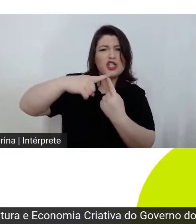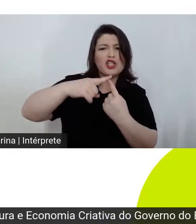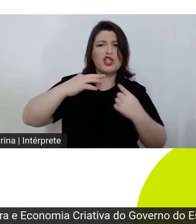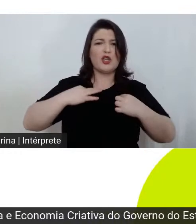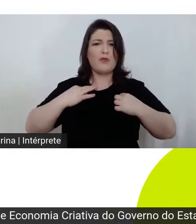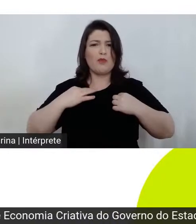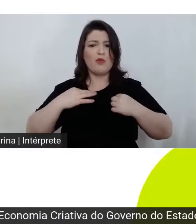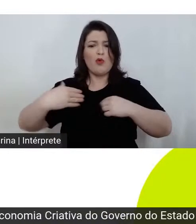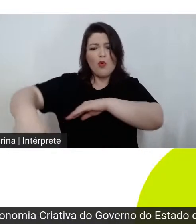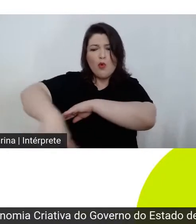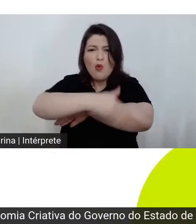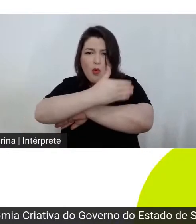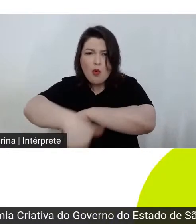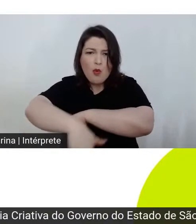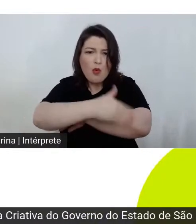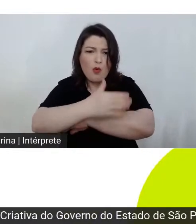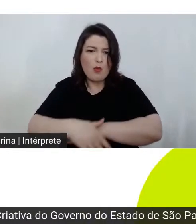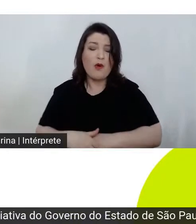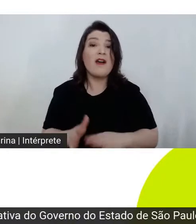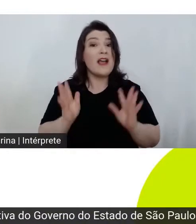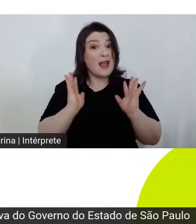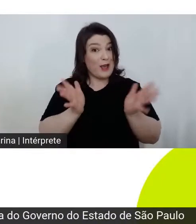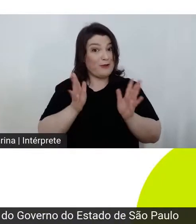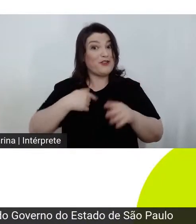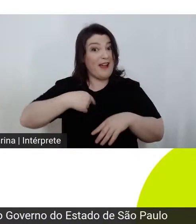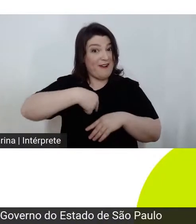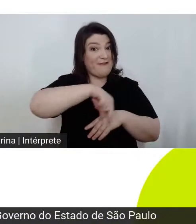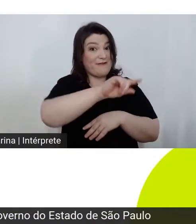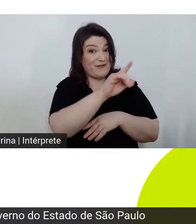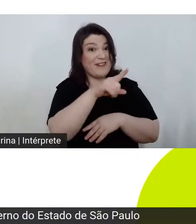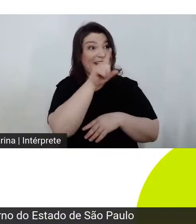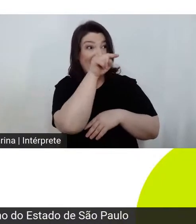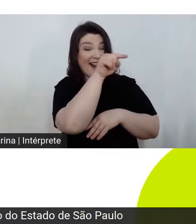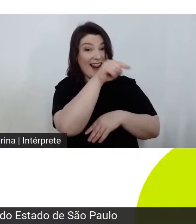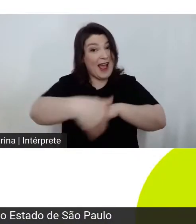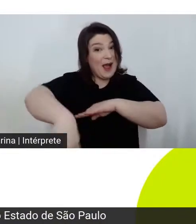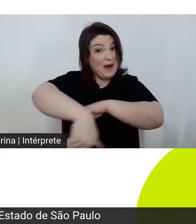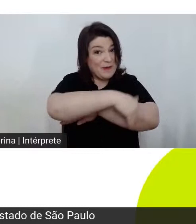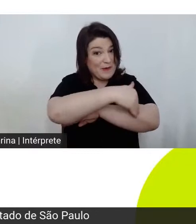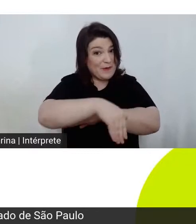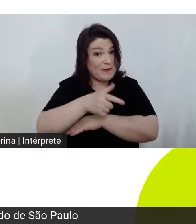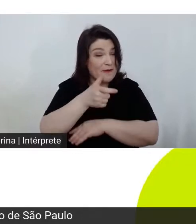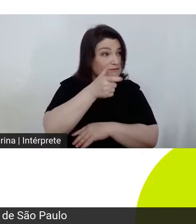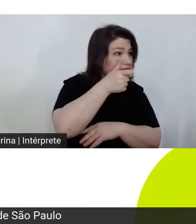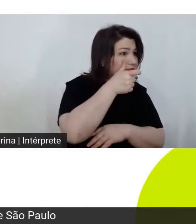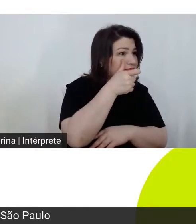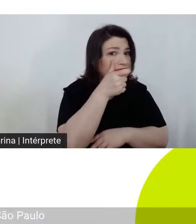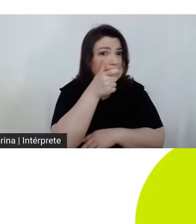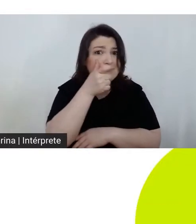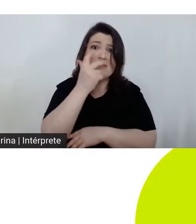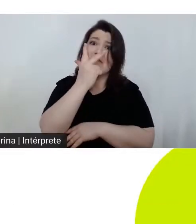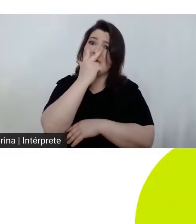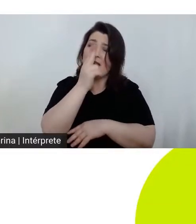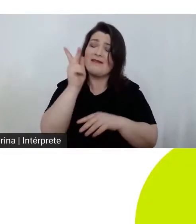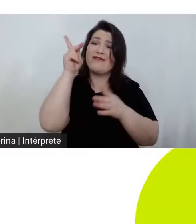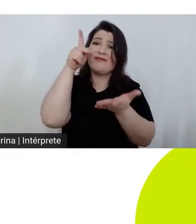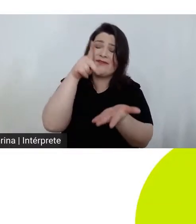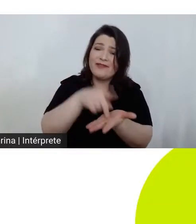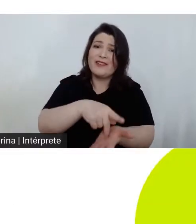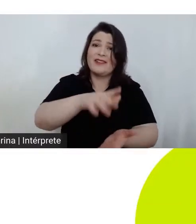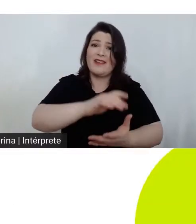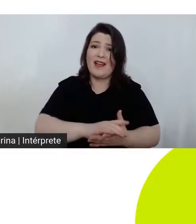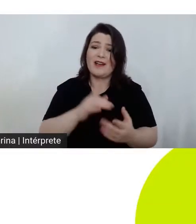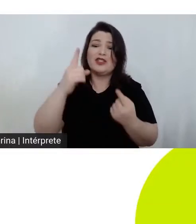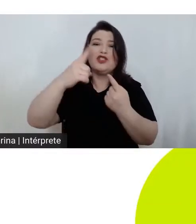46, eu já tive algumas vezes nessa rua, e eu atesto que os tipos são muito parecidos com os tipos que o